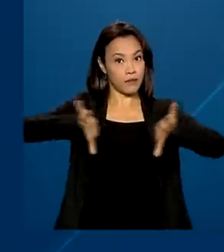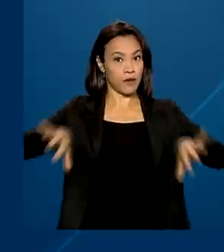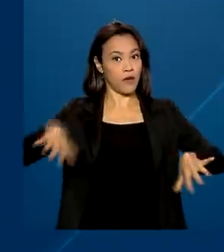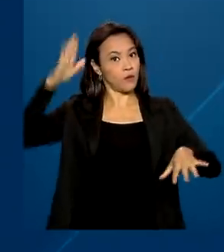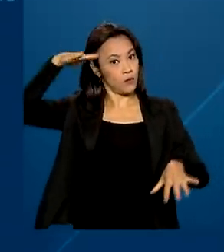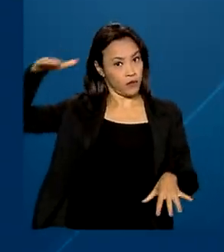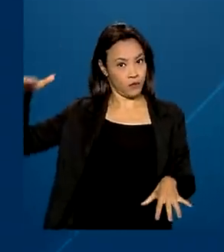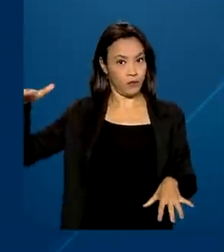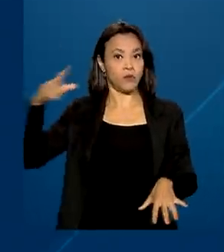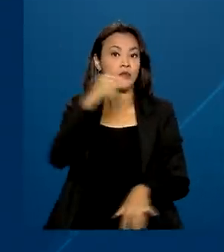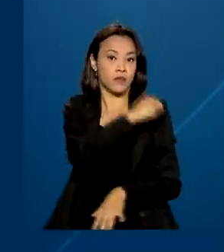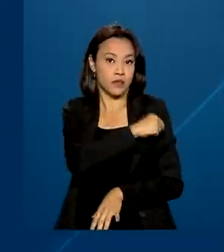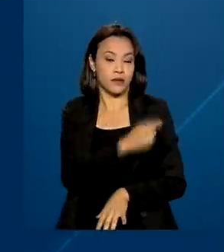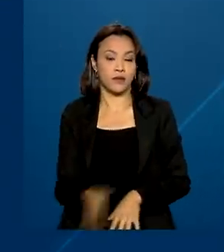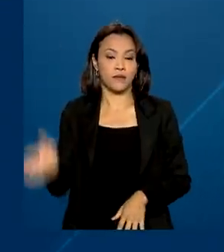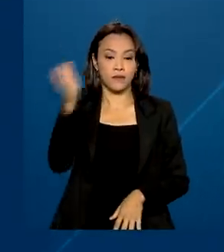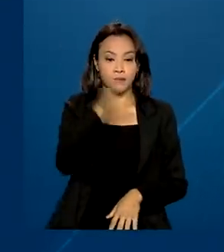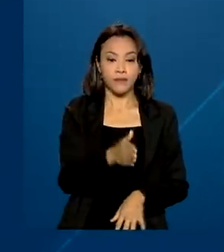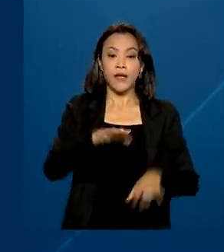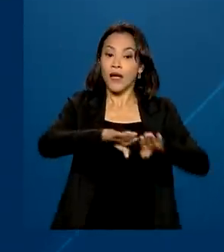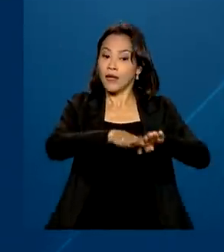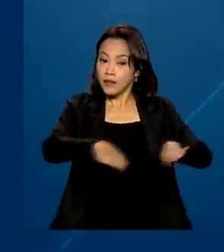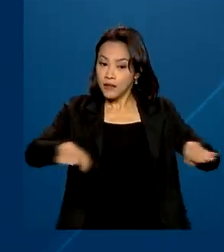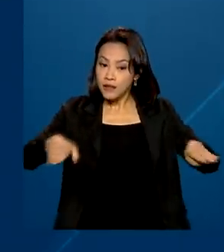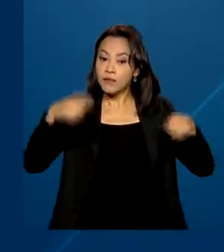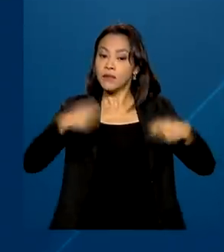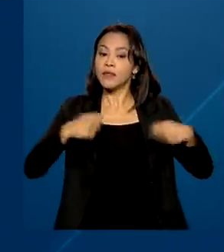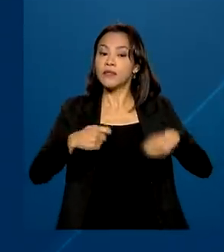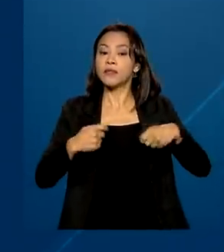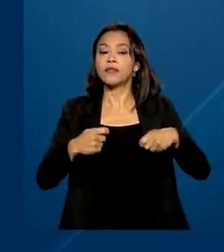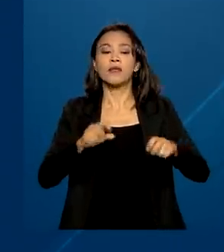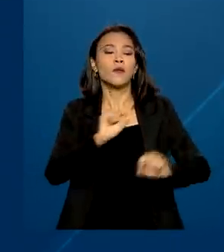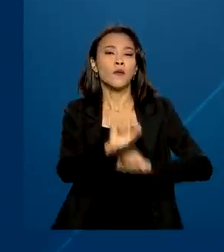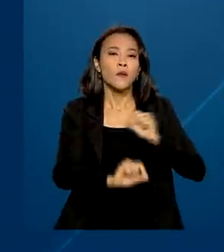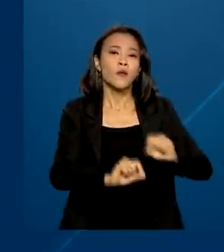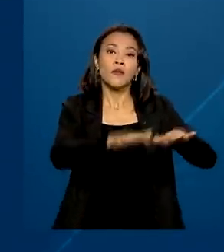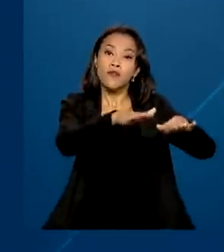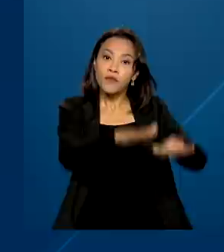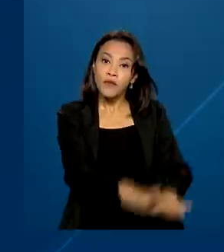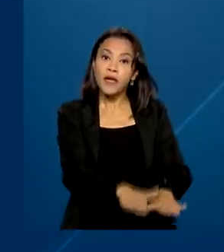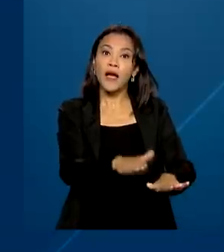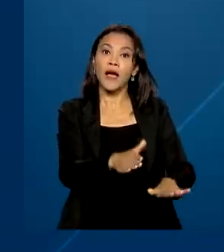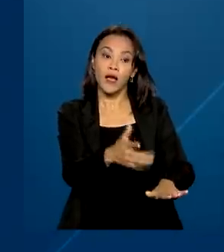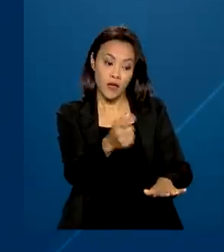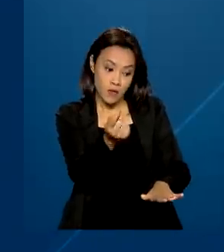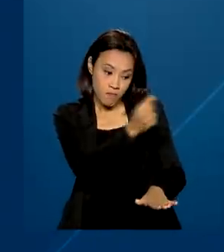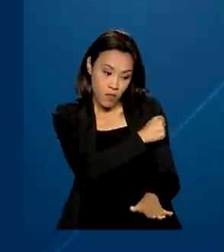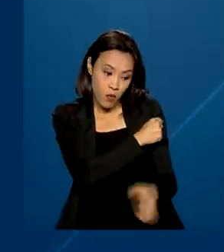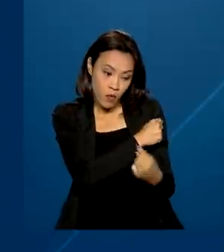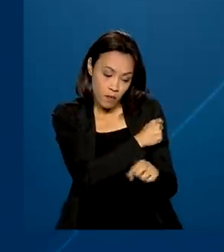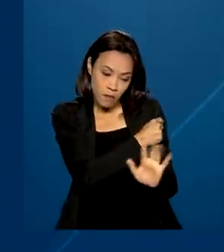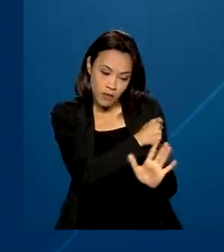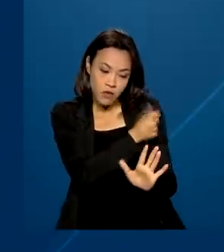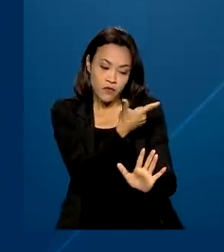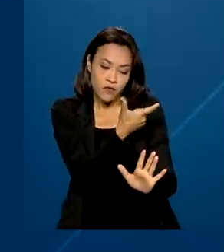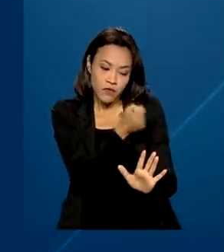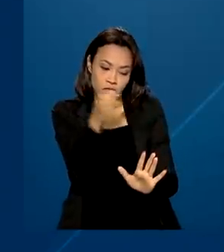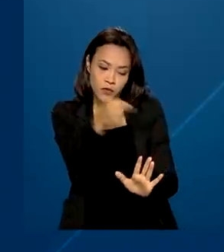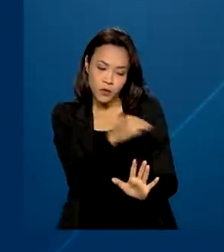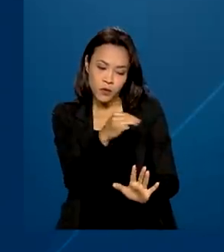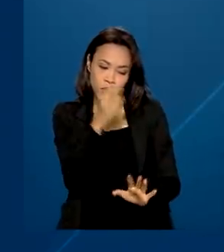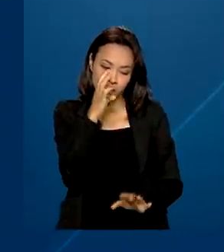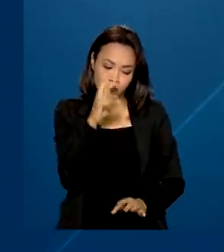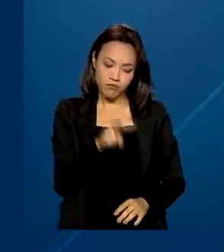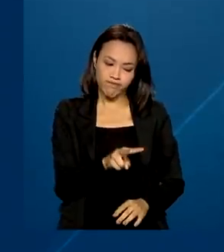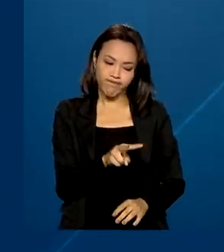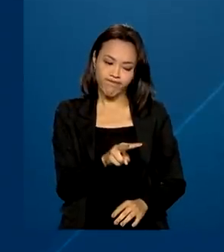adultos. As crianças devem ser acolhidas e permanecer no local em que a vacinação ocorrer por pelo menos 20